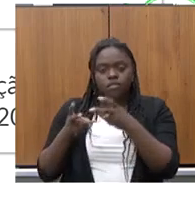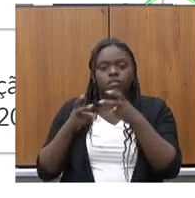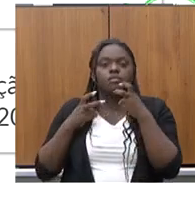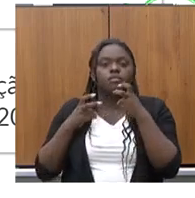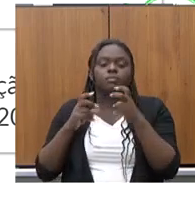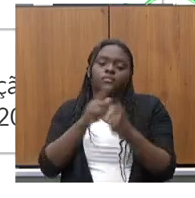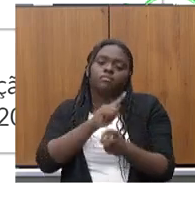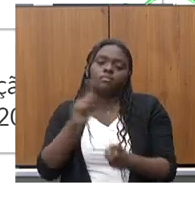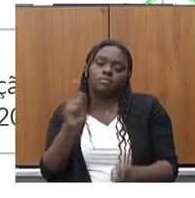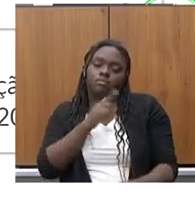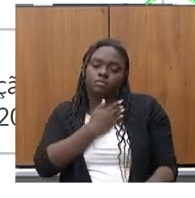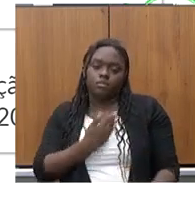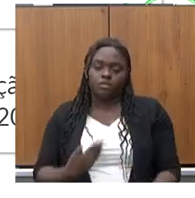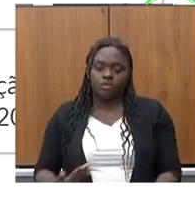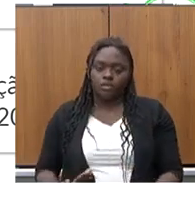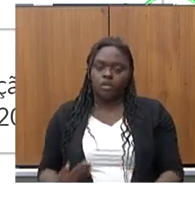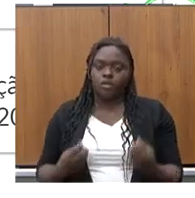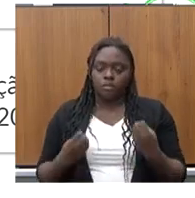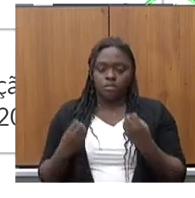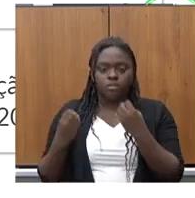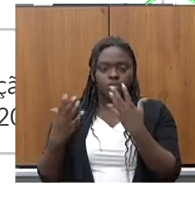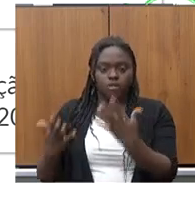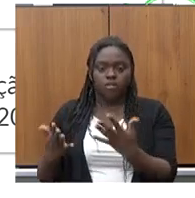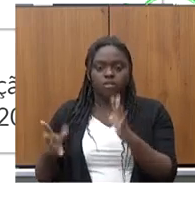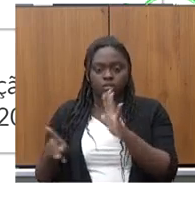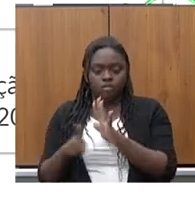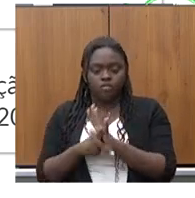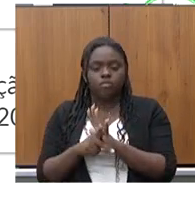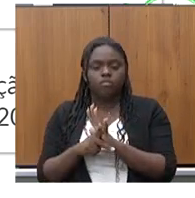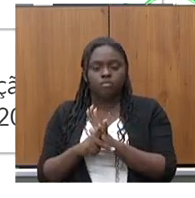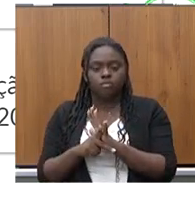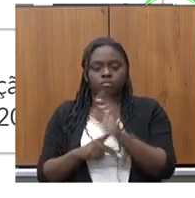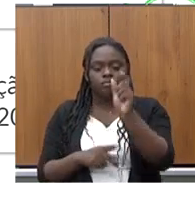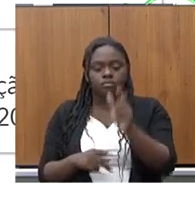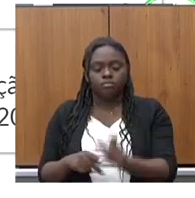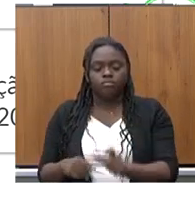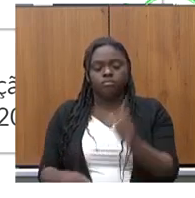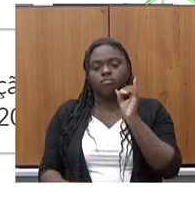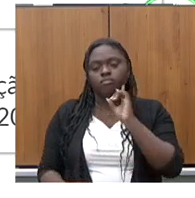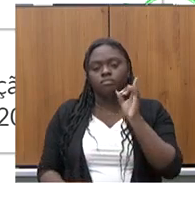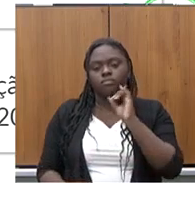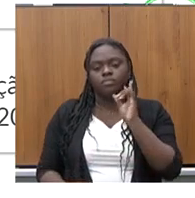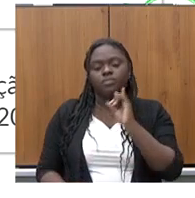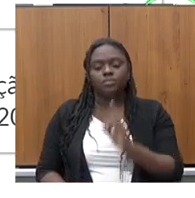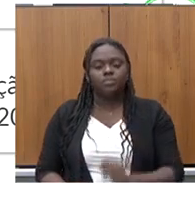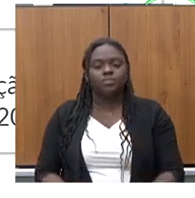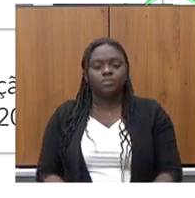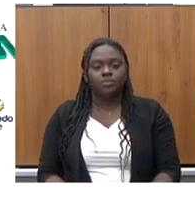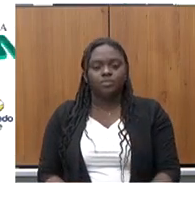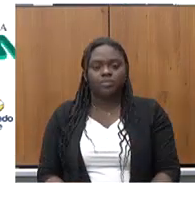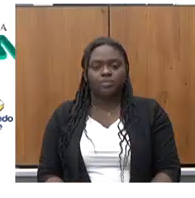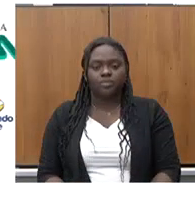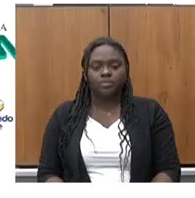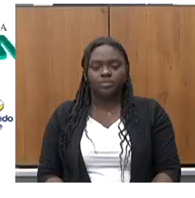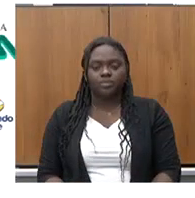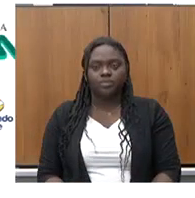gestão de governo. e a uma entrega efetiva ao cidadão mineiro. Pode passar?